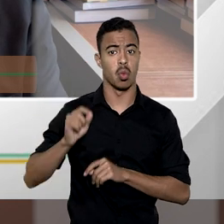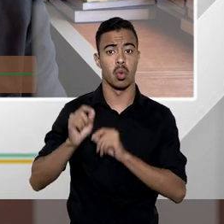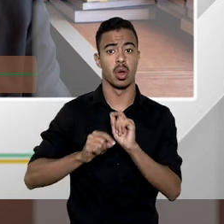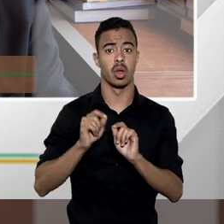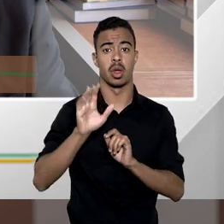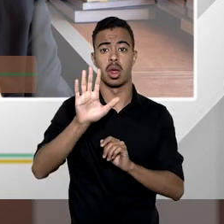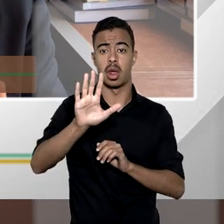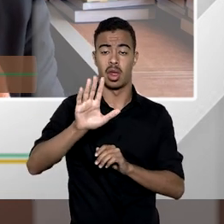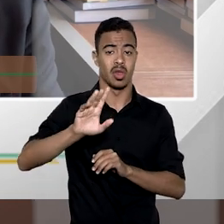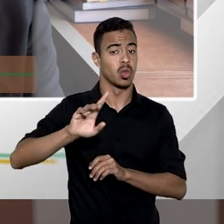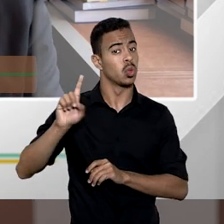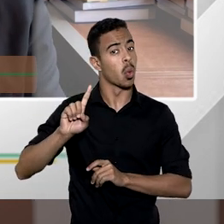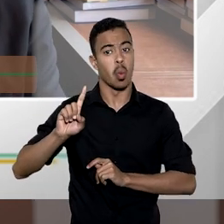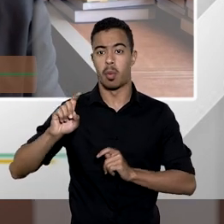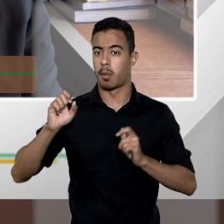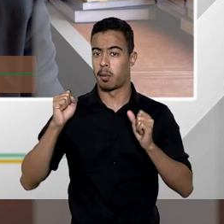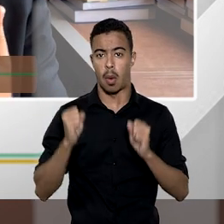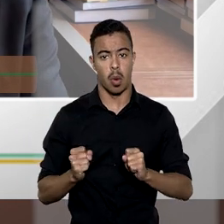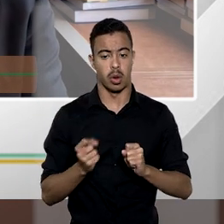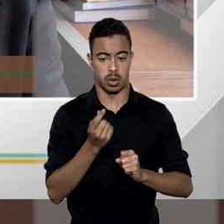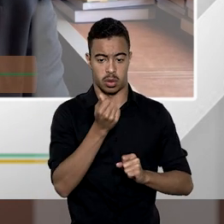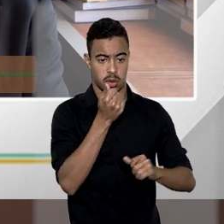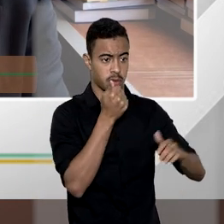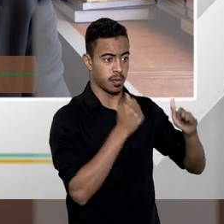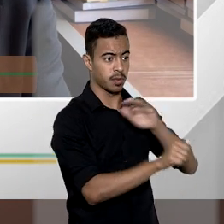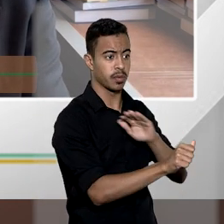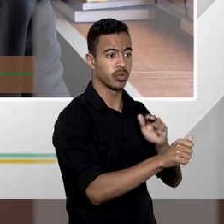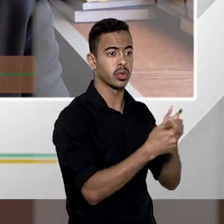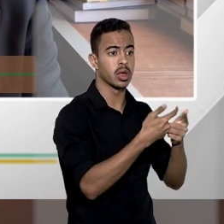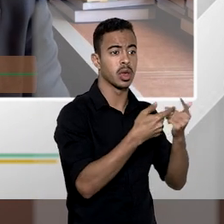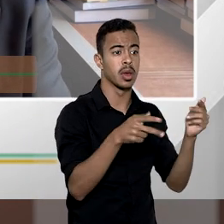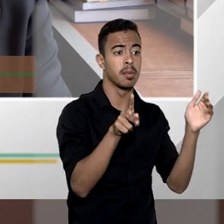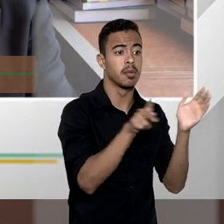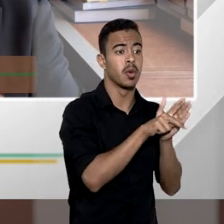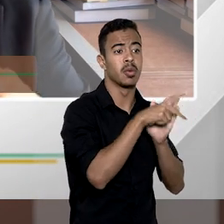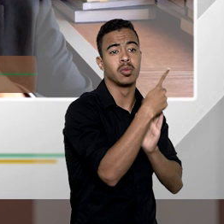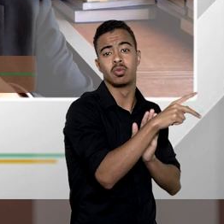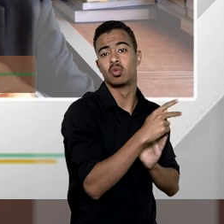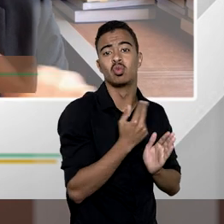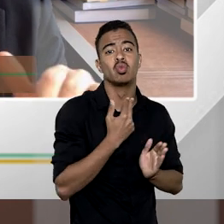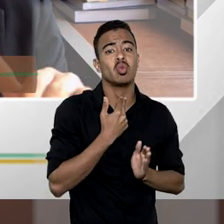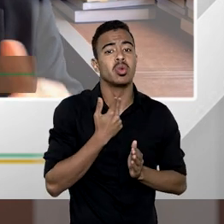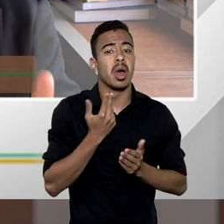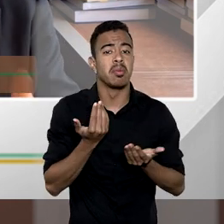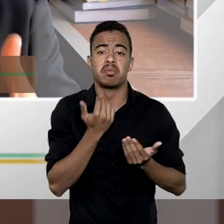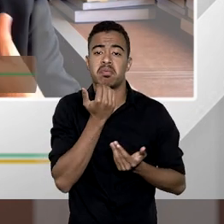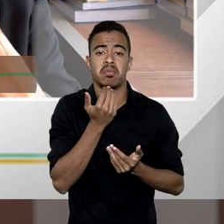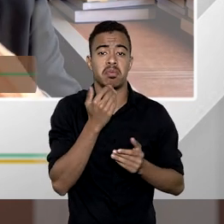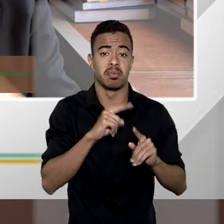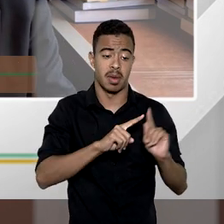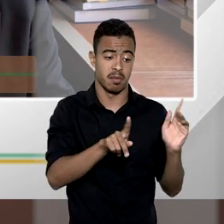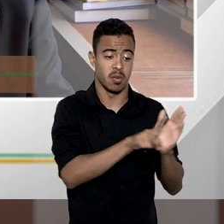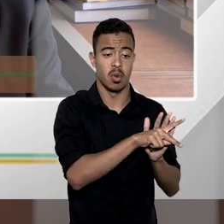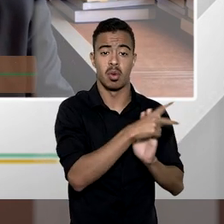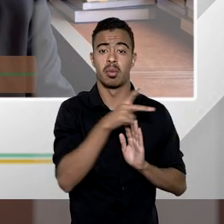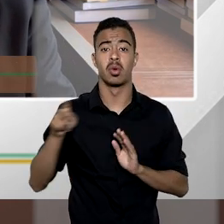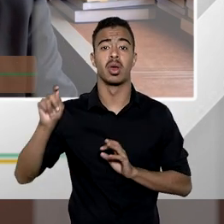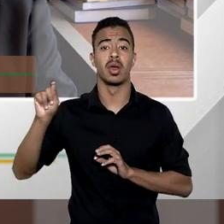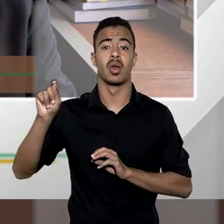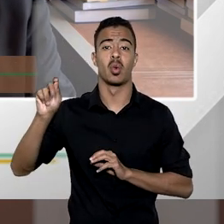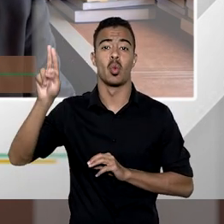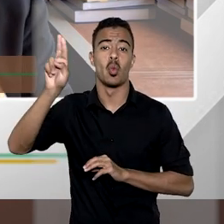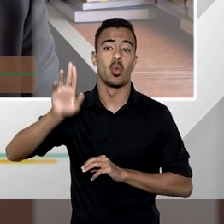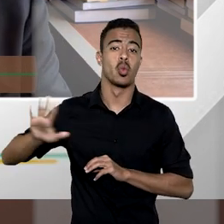indenização pela mera existência da jazida uma vez que não é de propriedade do titular da superfície mas é de propriedade da união